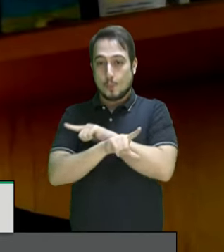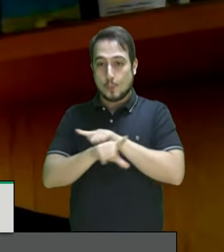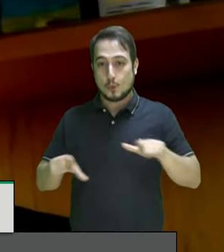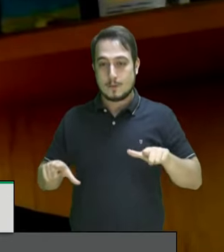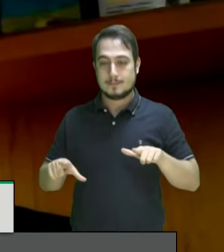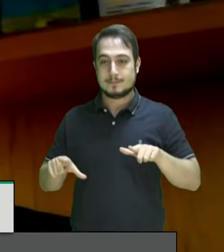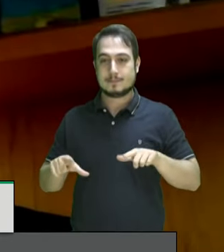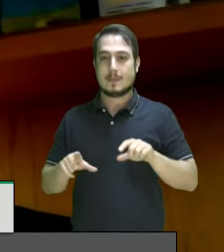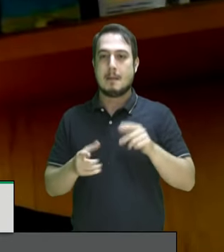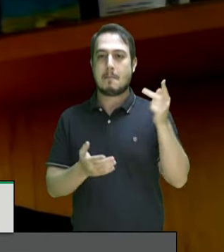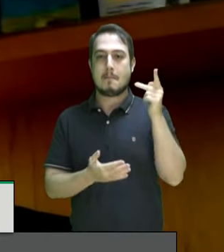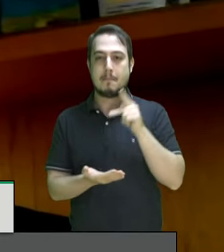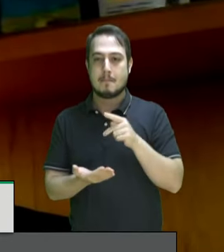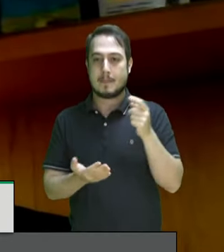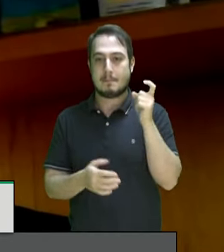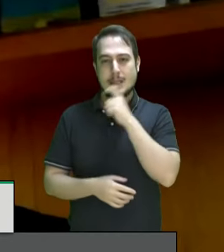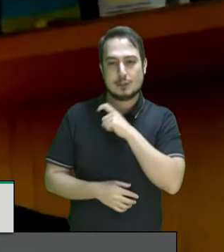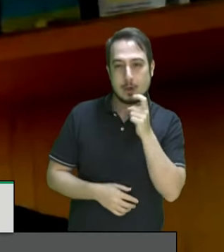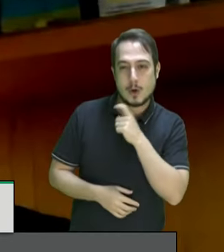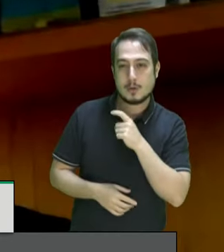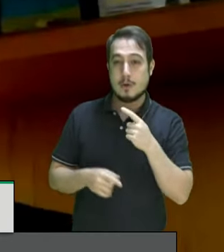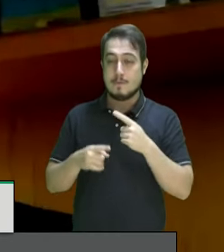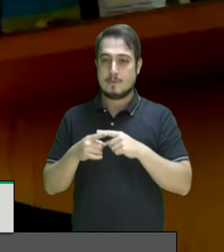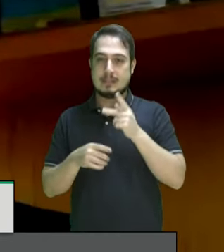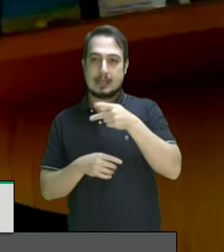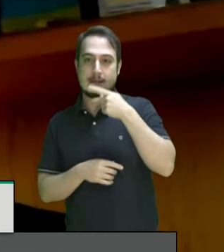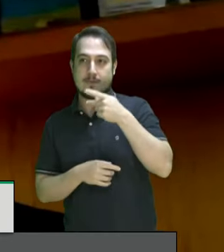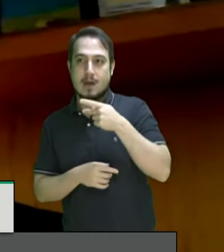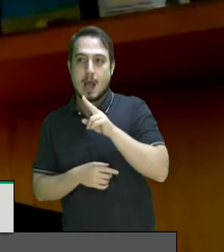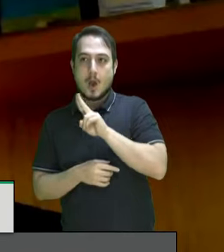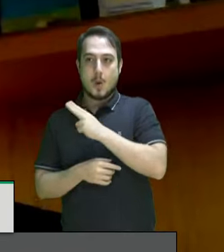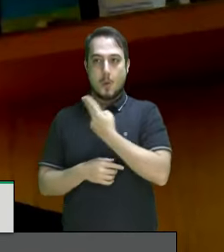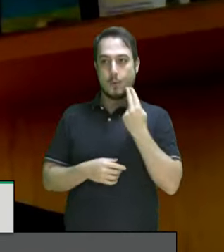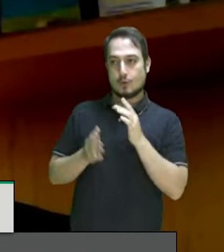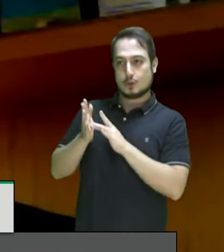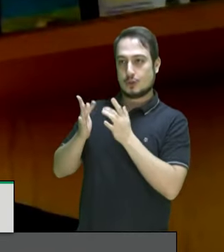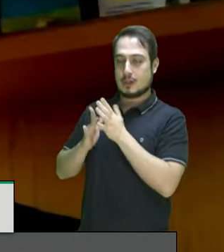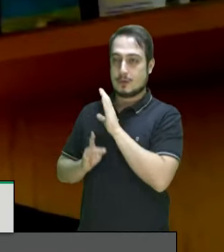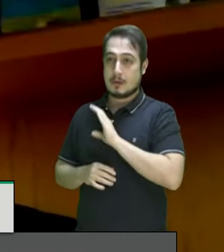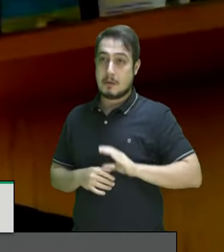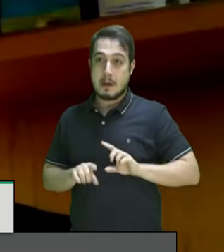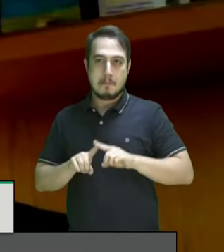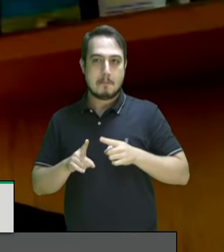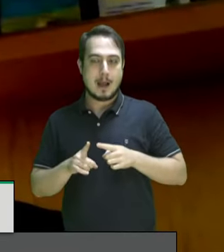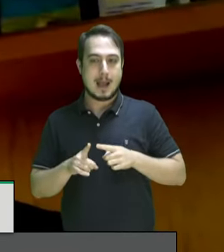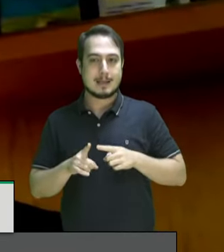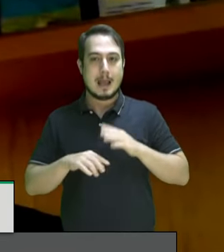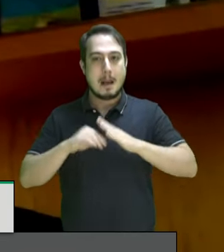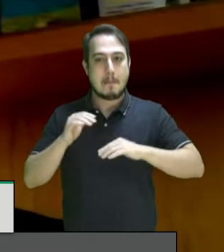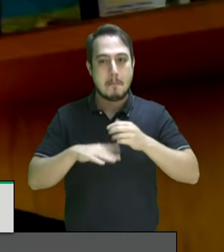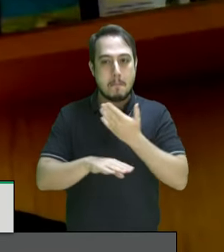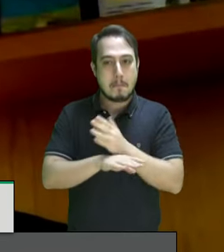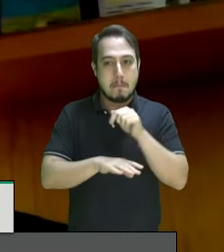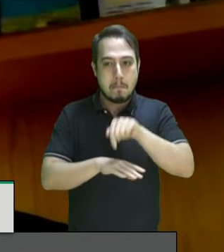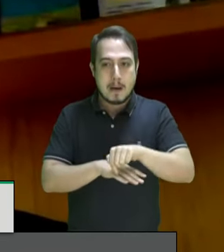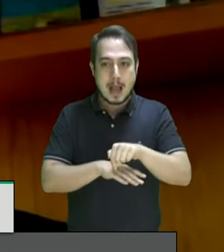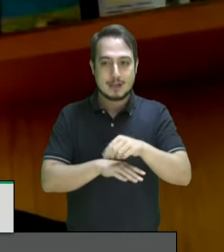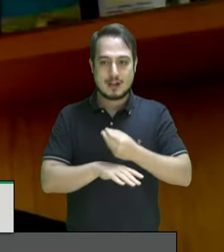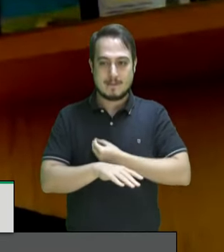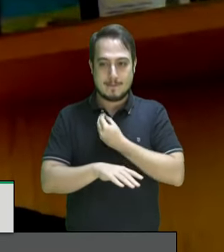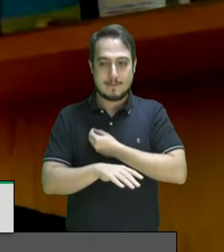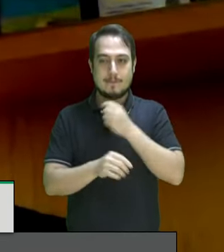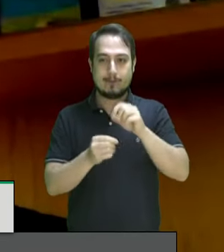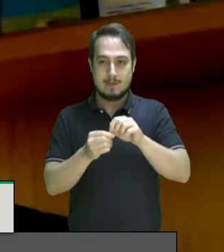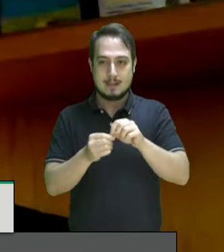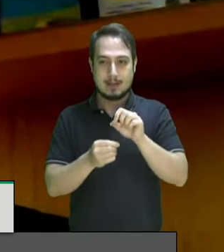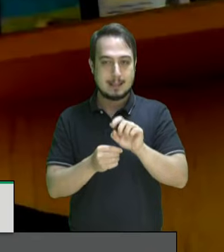hipócritas. Vocês falam em nome de Deus, mas não praticam aquilo que está nas Sagradas